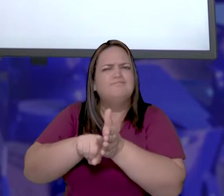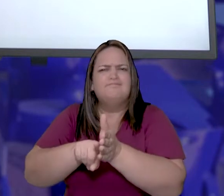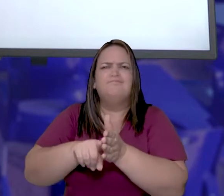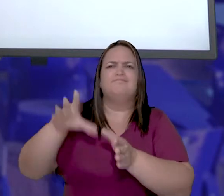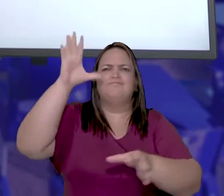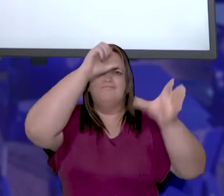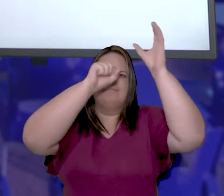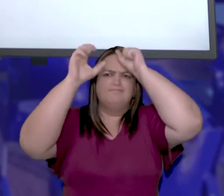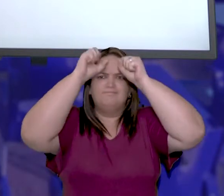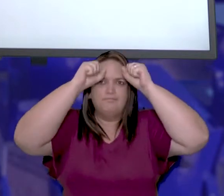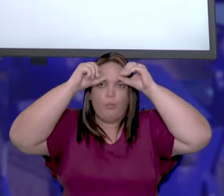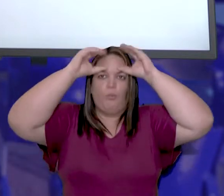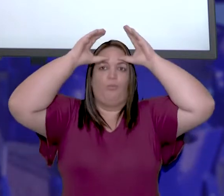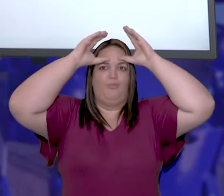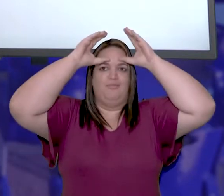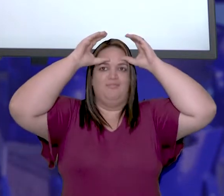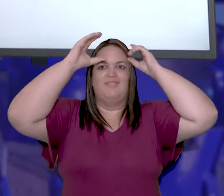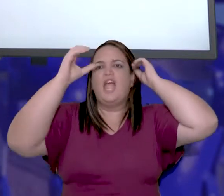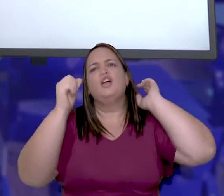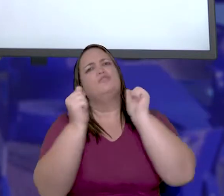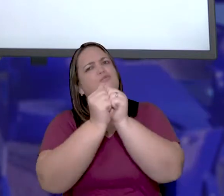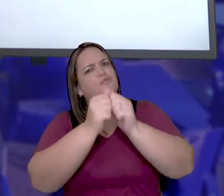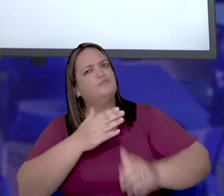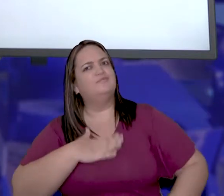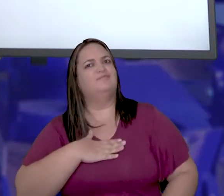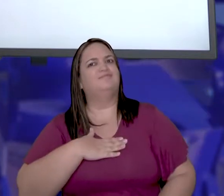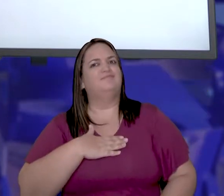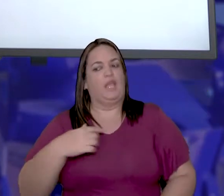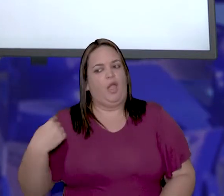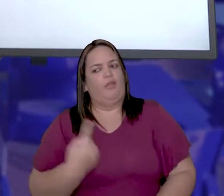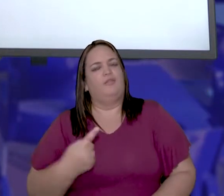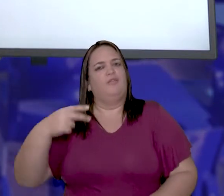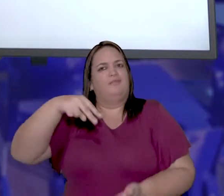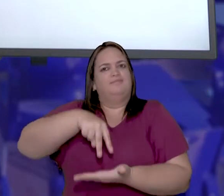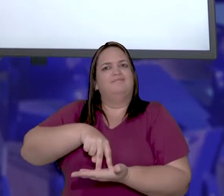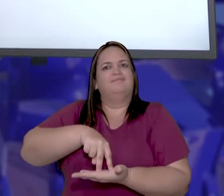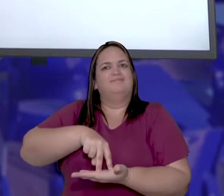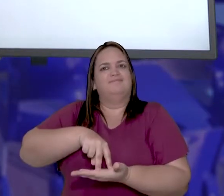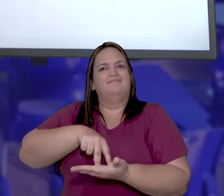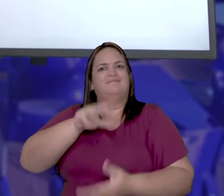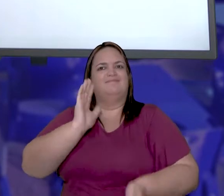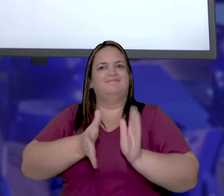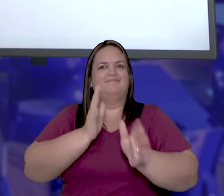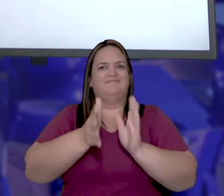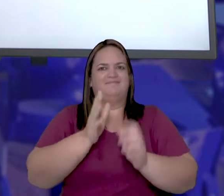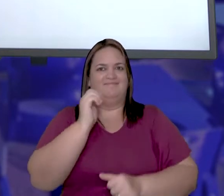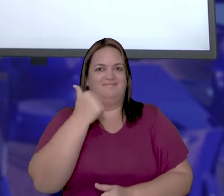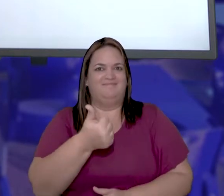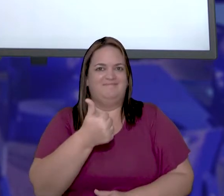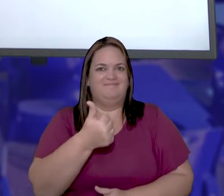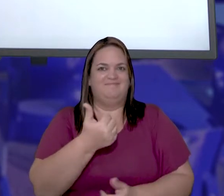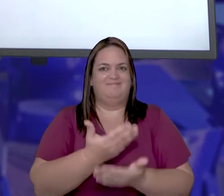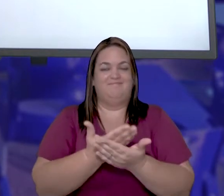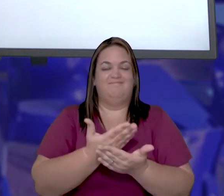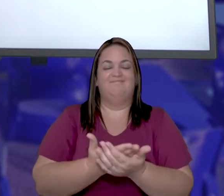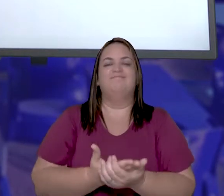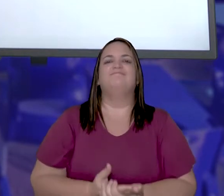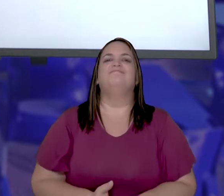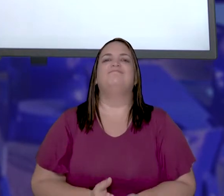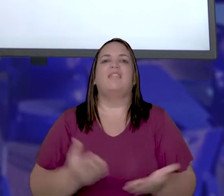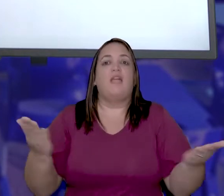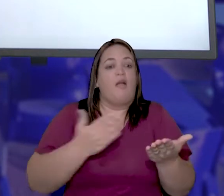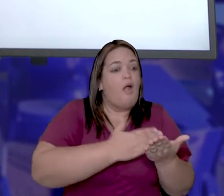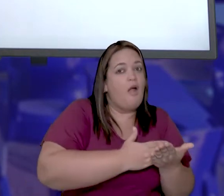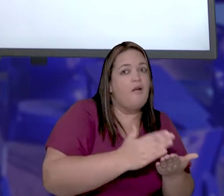vez mais conosco. Vocês aí e nós aqui fazendo o melhor para vocês através das aulas. Ok? Vamos